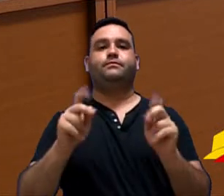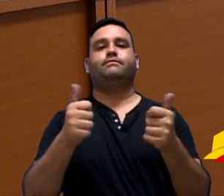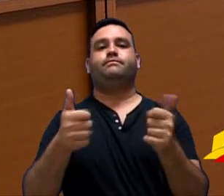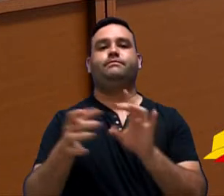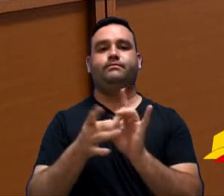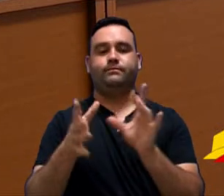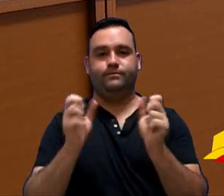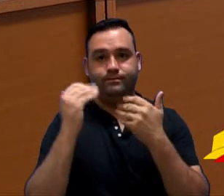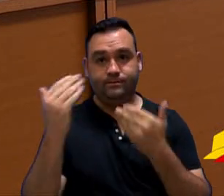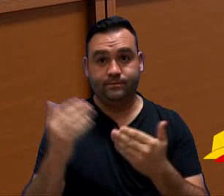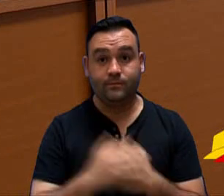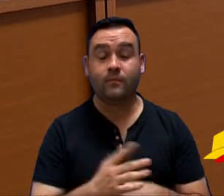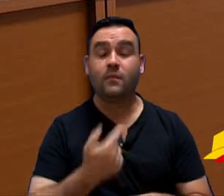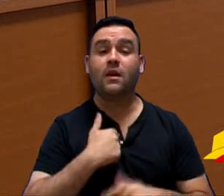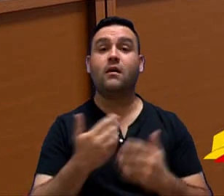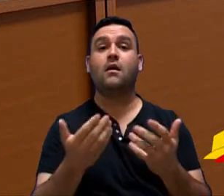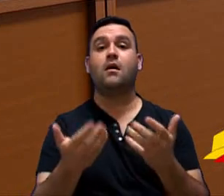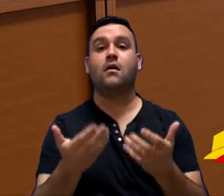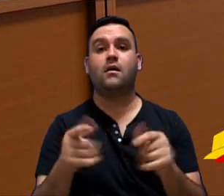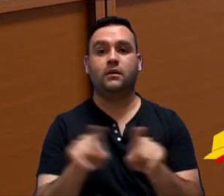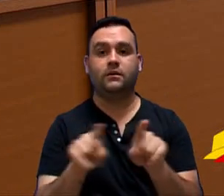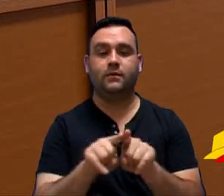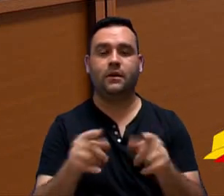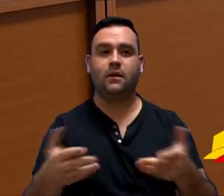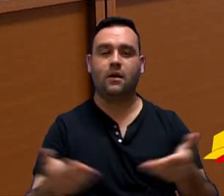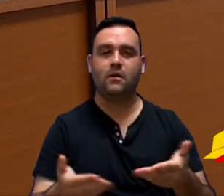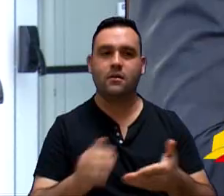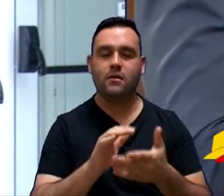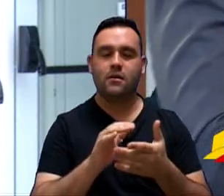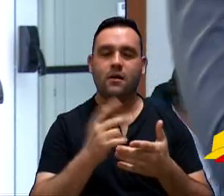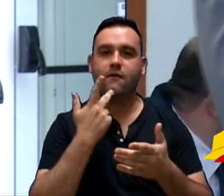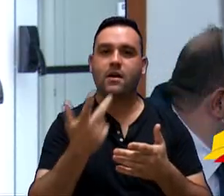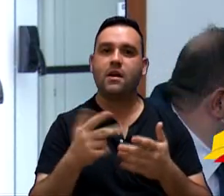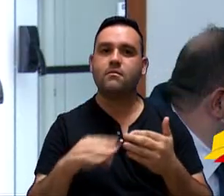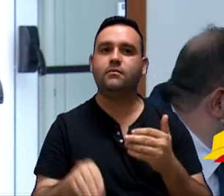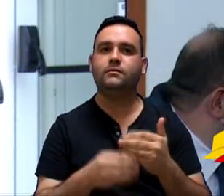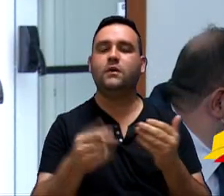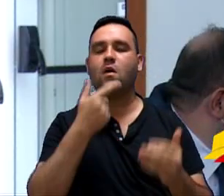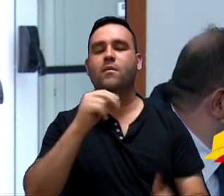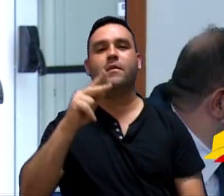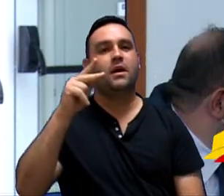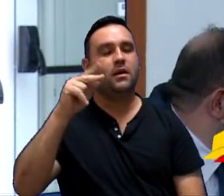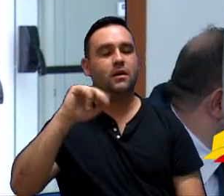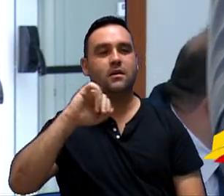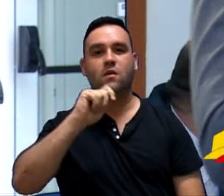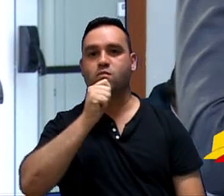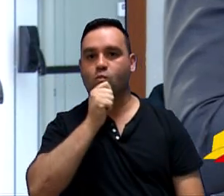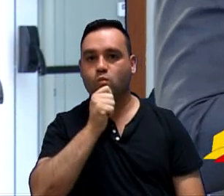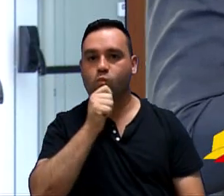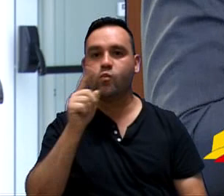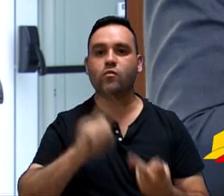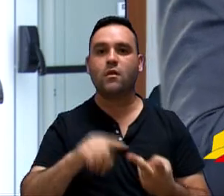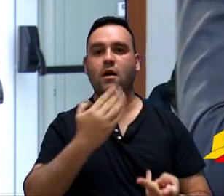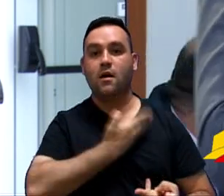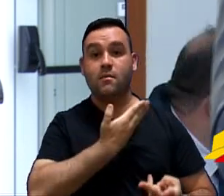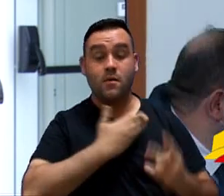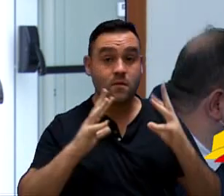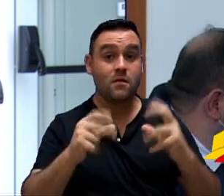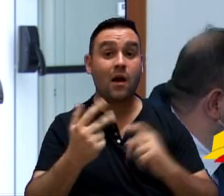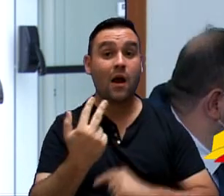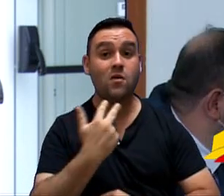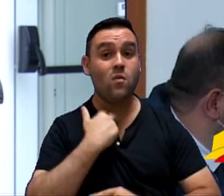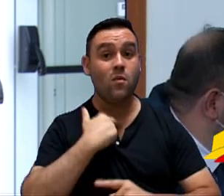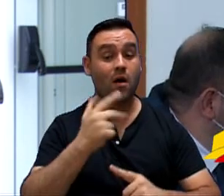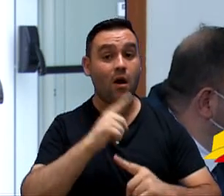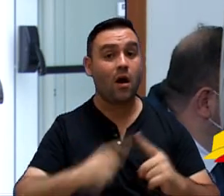Eu queria também comentar aqui, Silvano Júnior, os colegas, o que não pode,